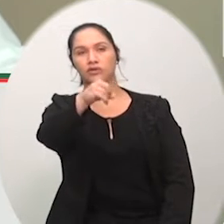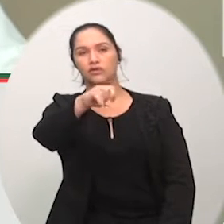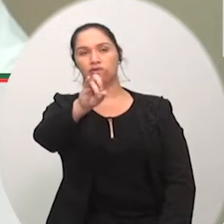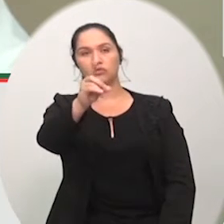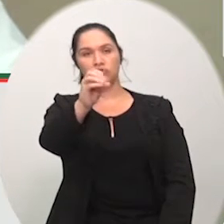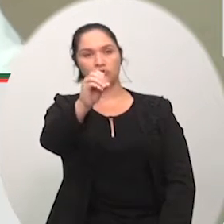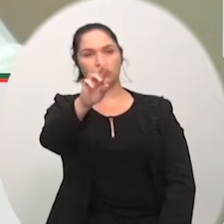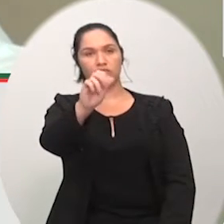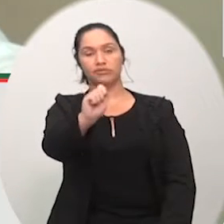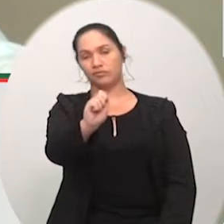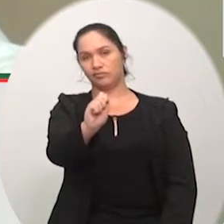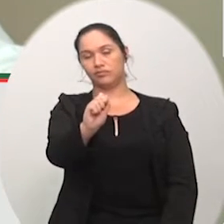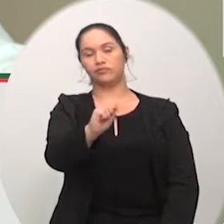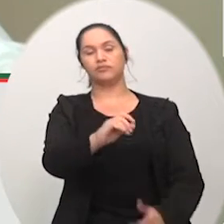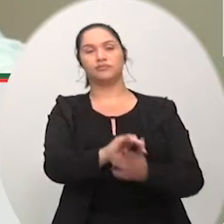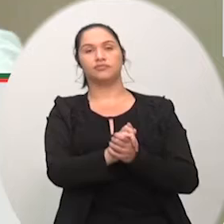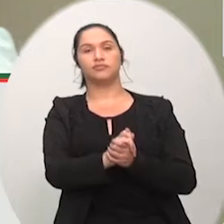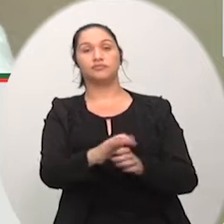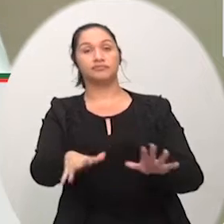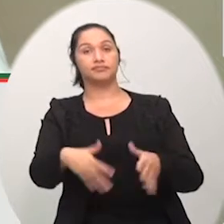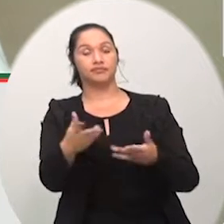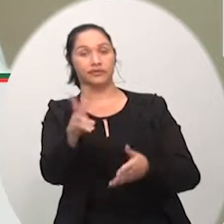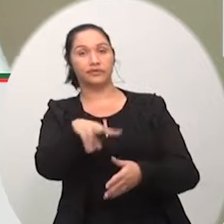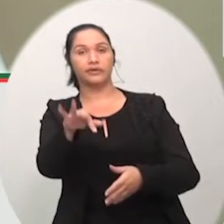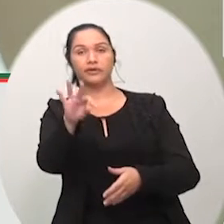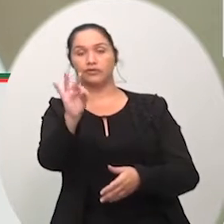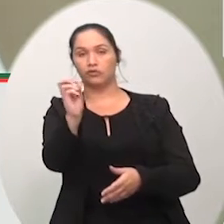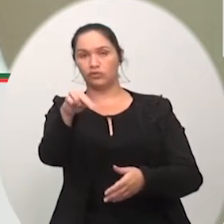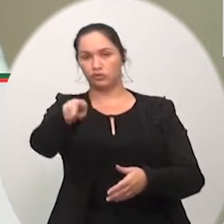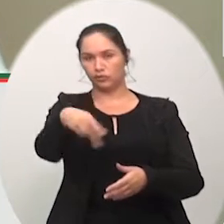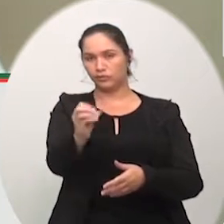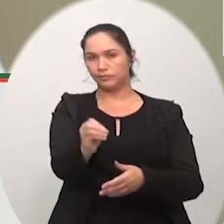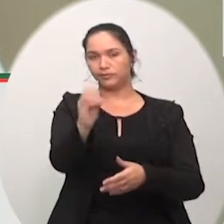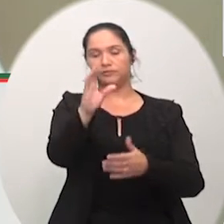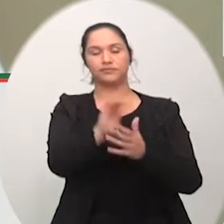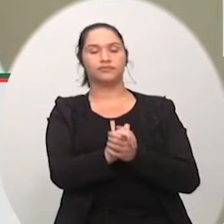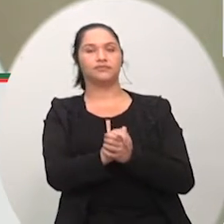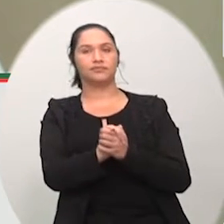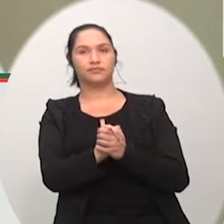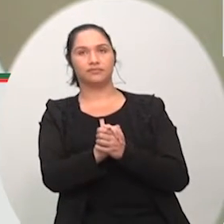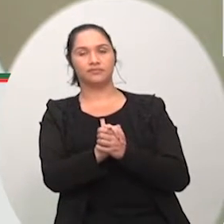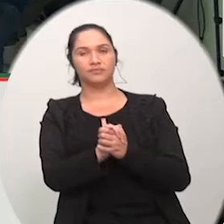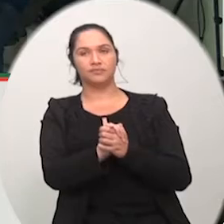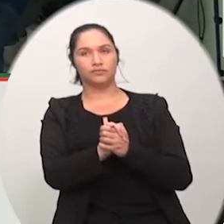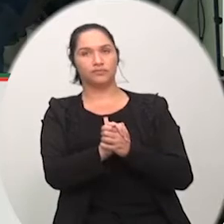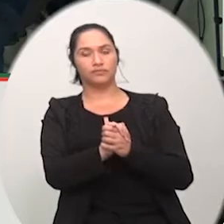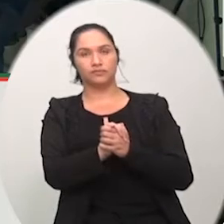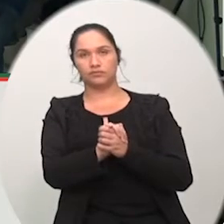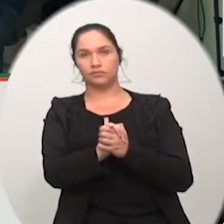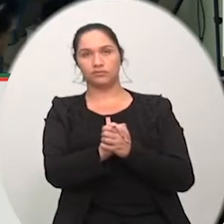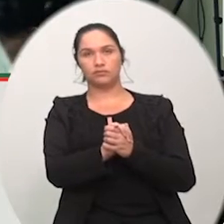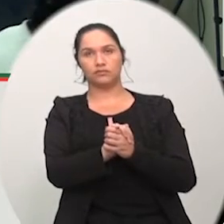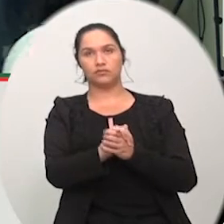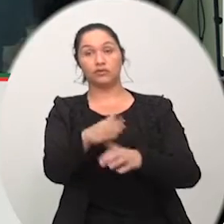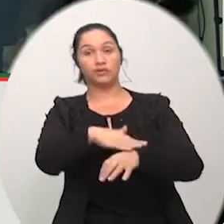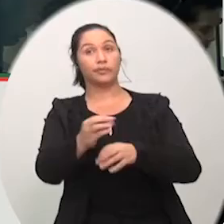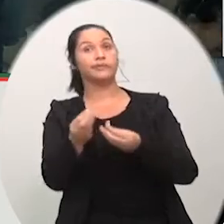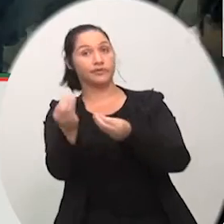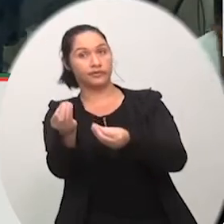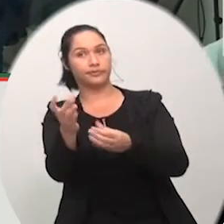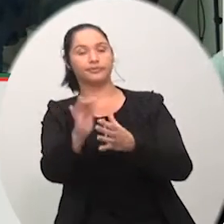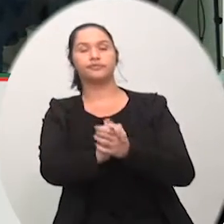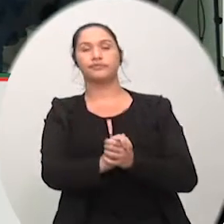função do nome. Pois não, vereador Ademir? Uma parte, seu vereador Toninho. Bom, já dei o tempo já.